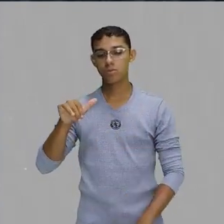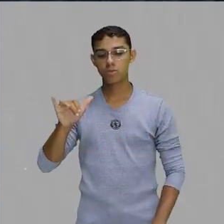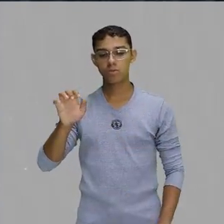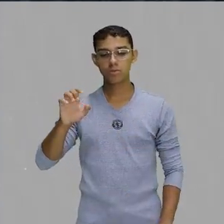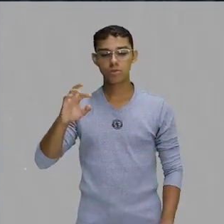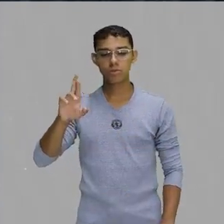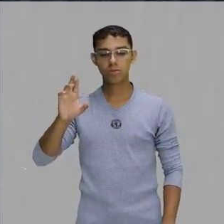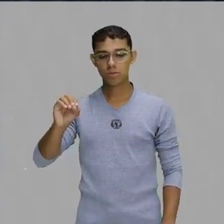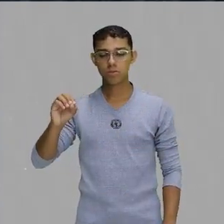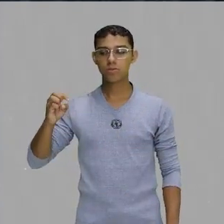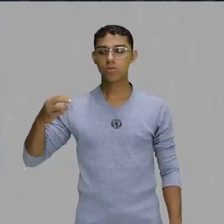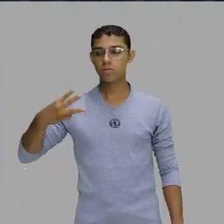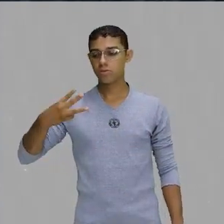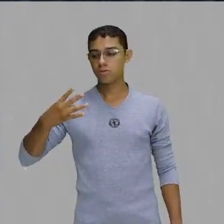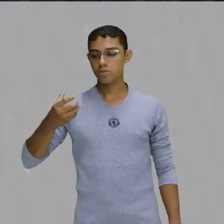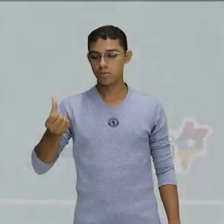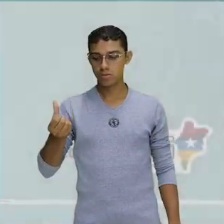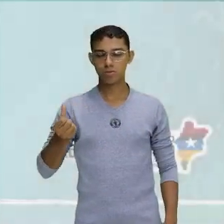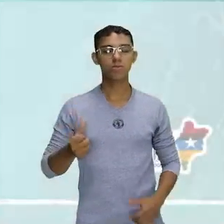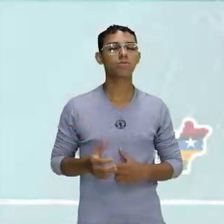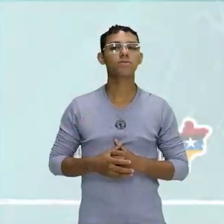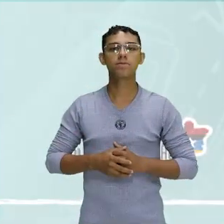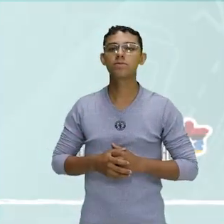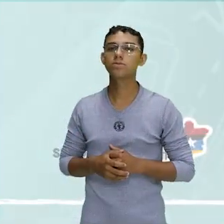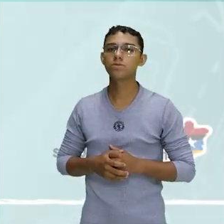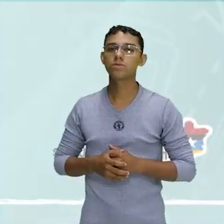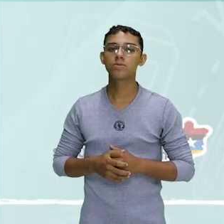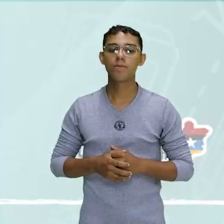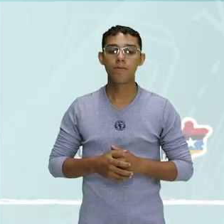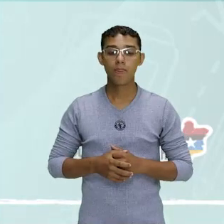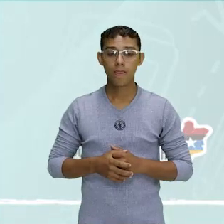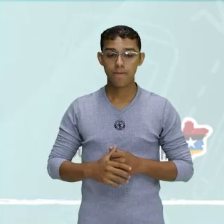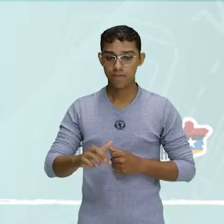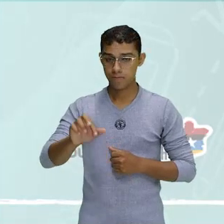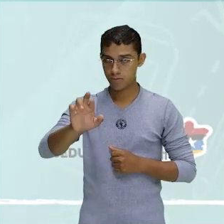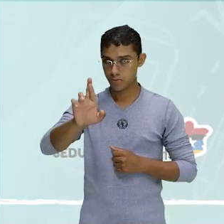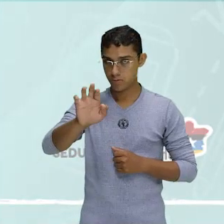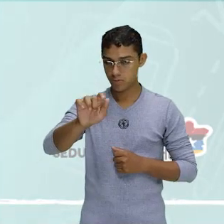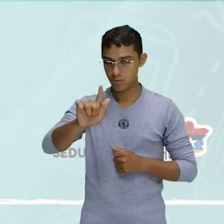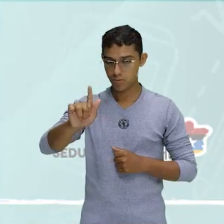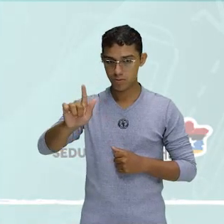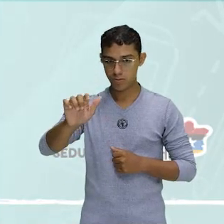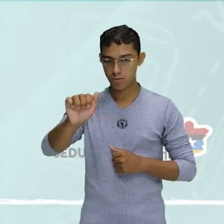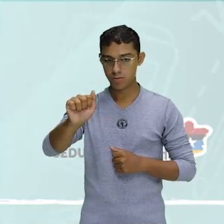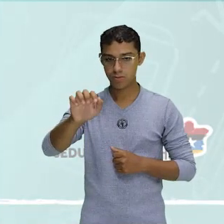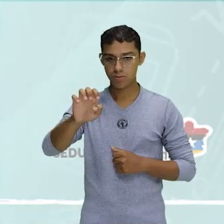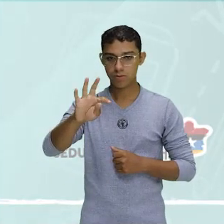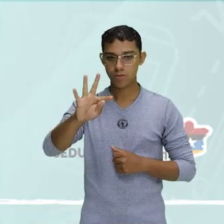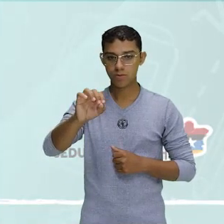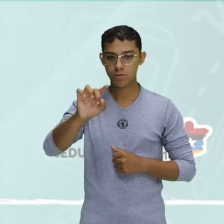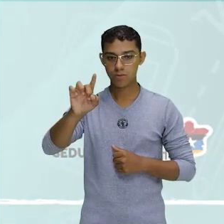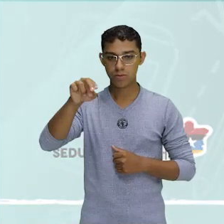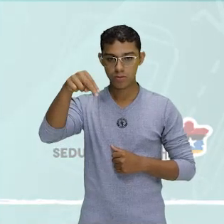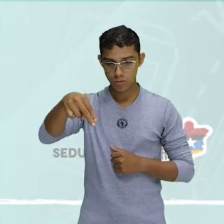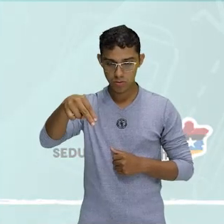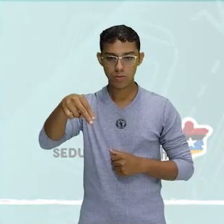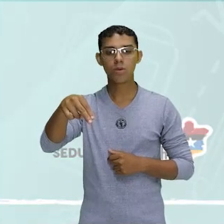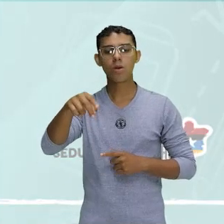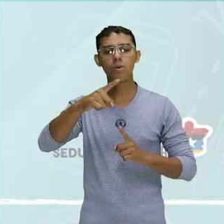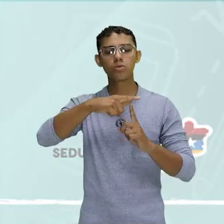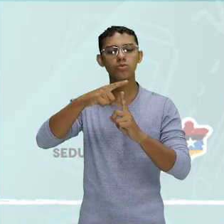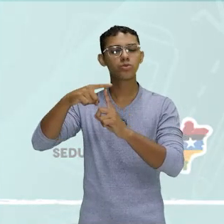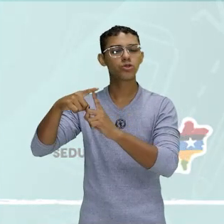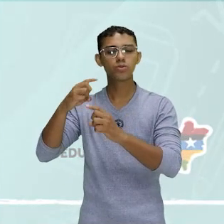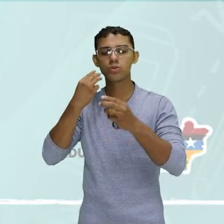36. Muito bem. Então, o reggaeton é um estilo de música popular entre os